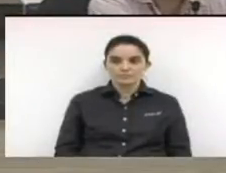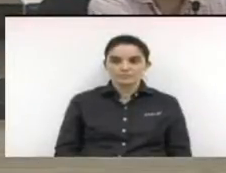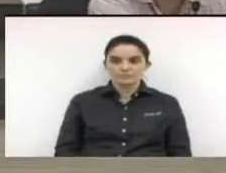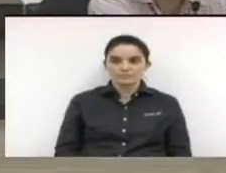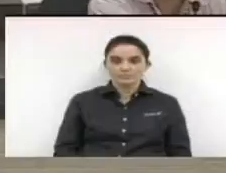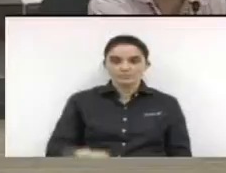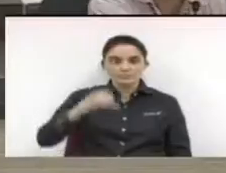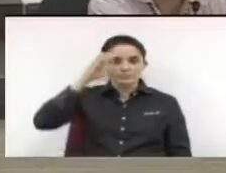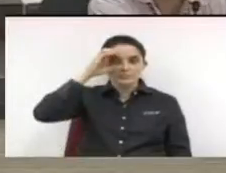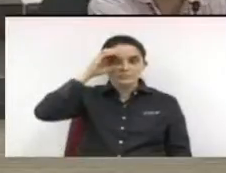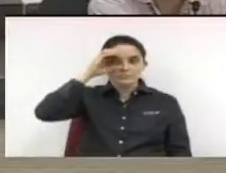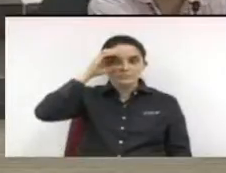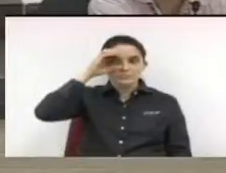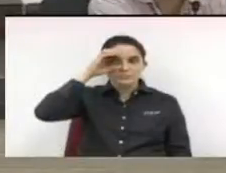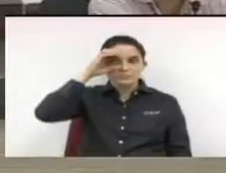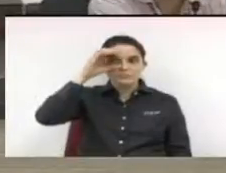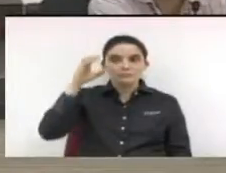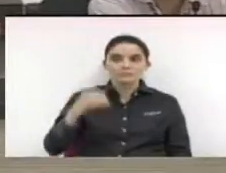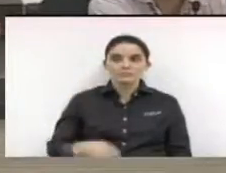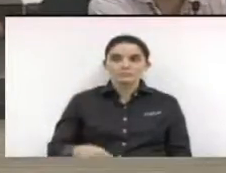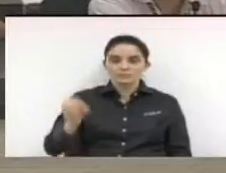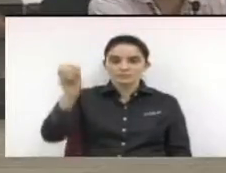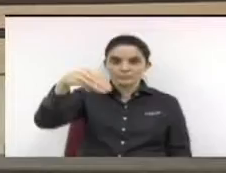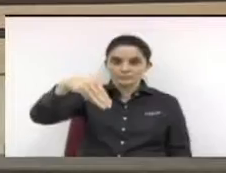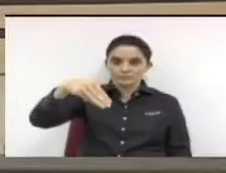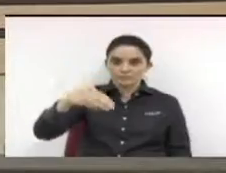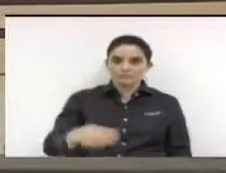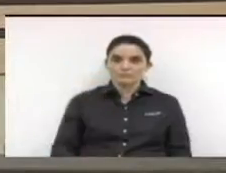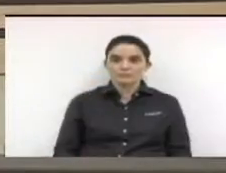José Couto de Jesus? Sim.